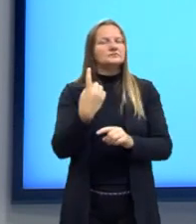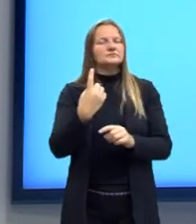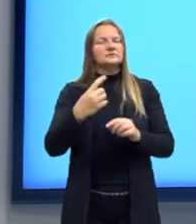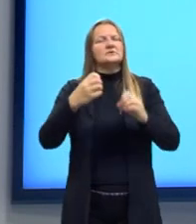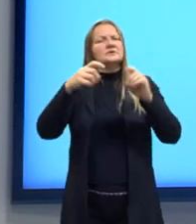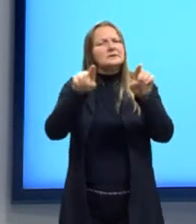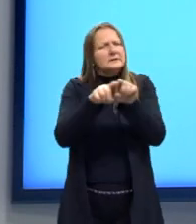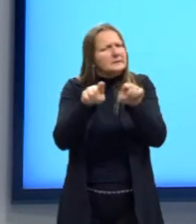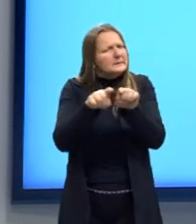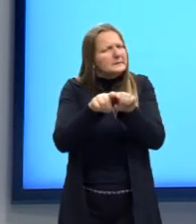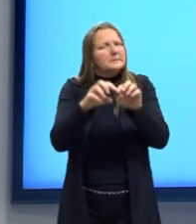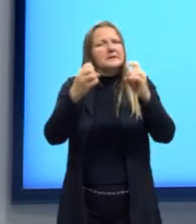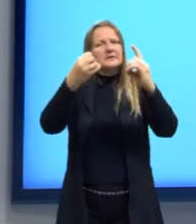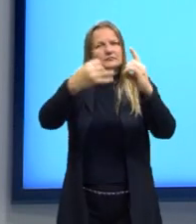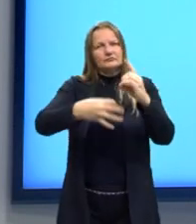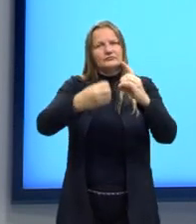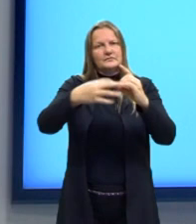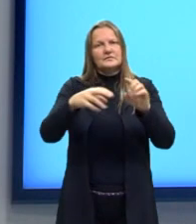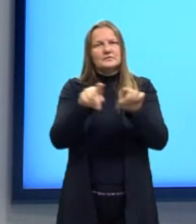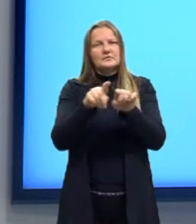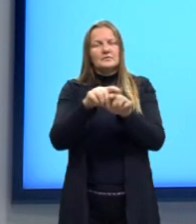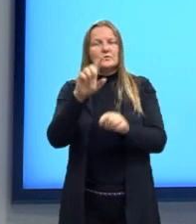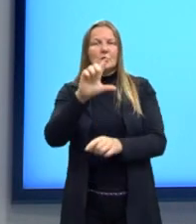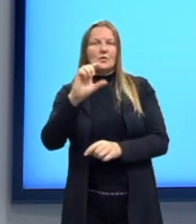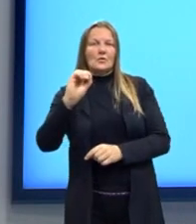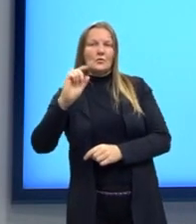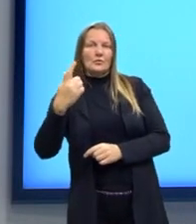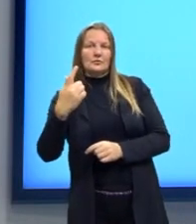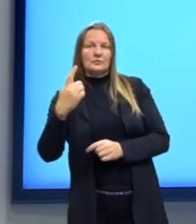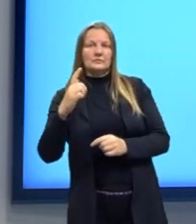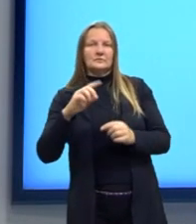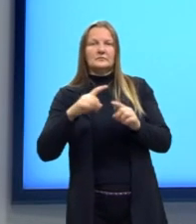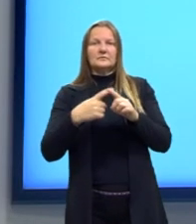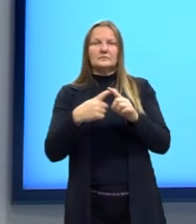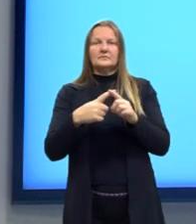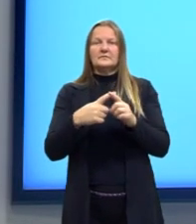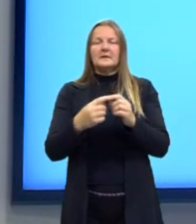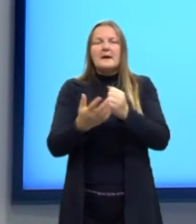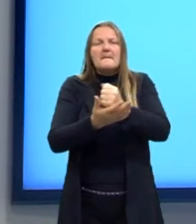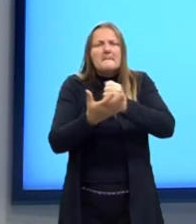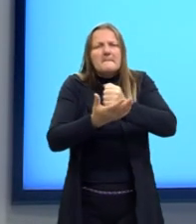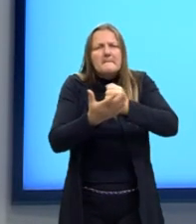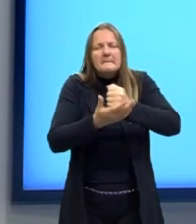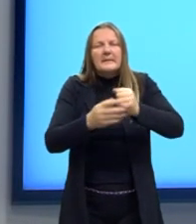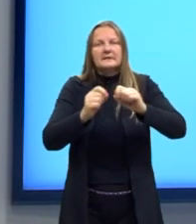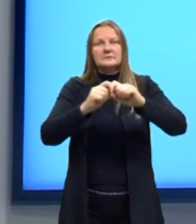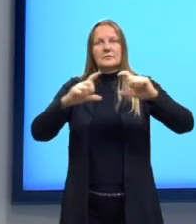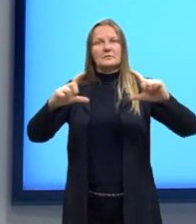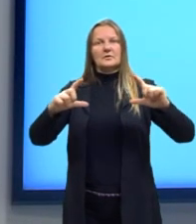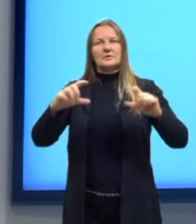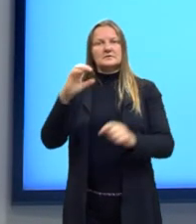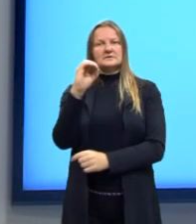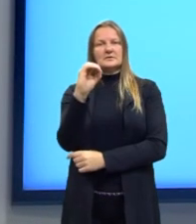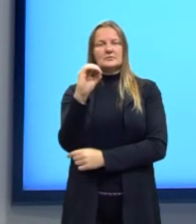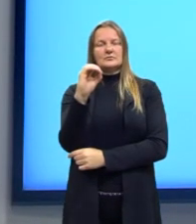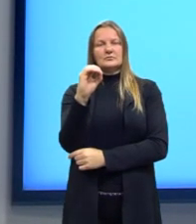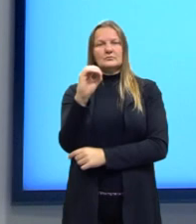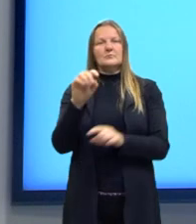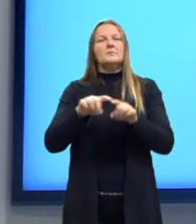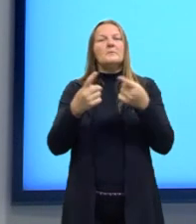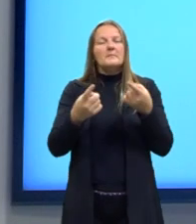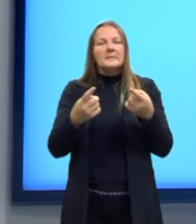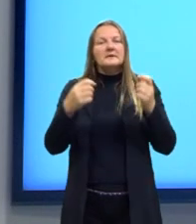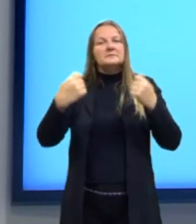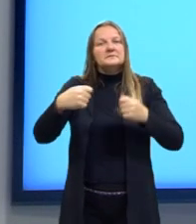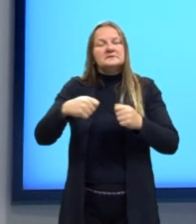definições dos logaritmos quando nós estudamos, né? A base, ela tem que ser maior do que zero, porém ela